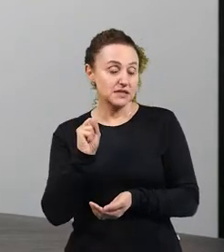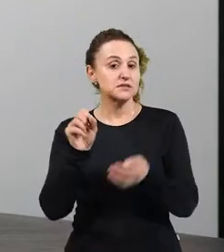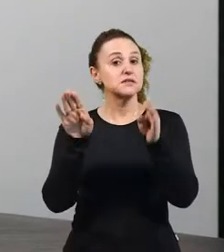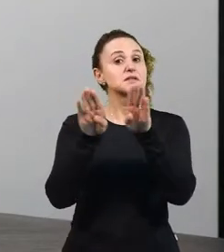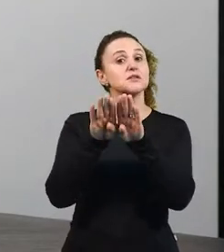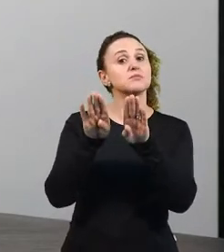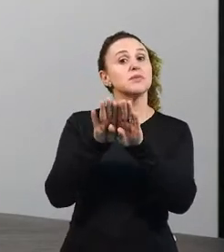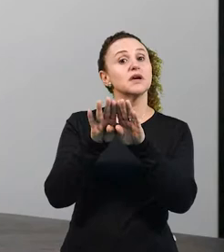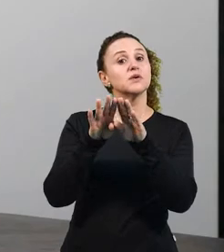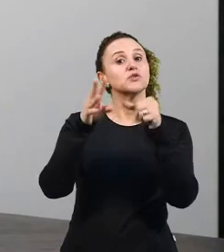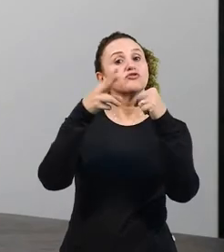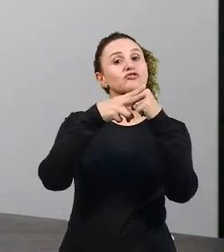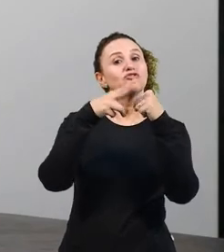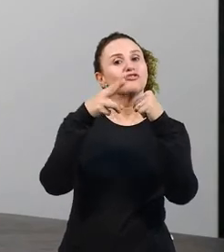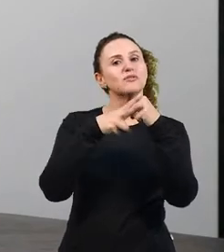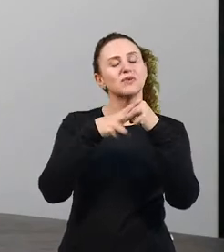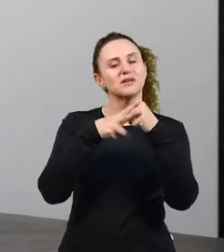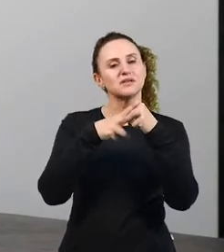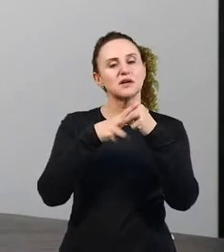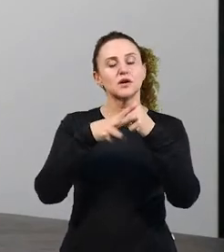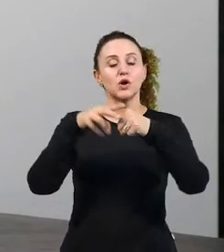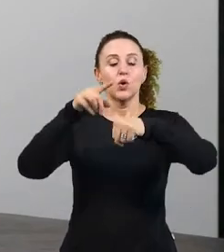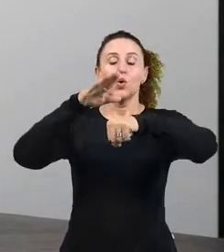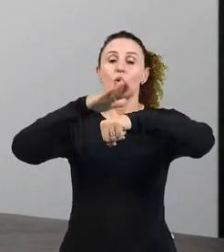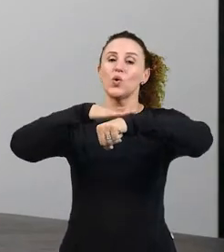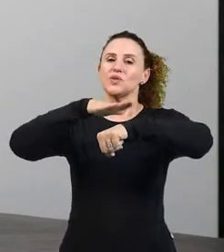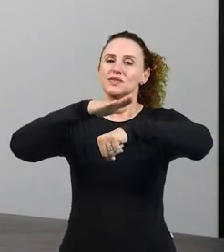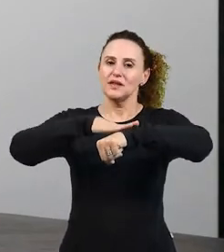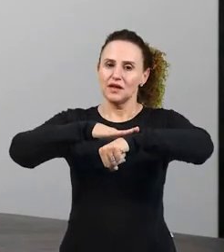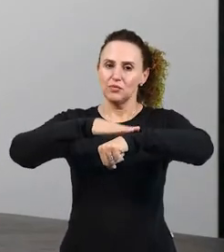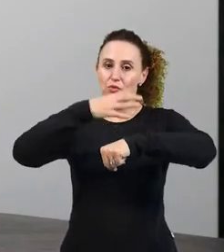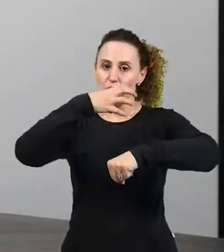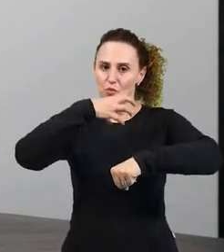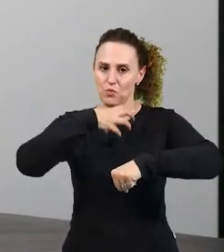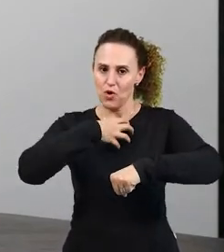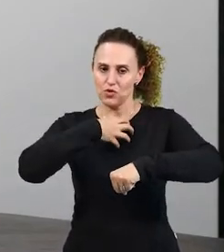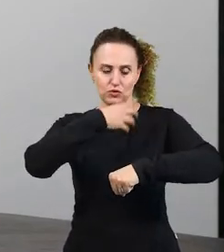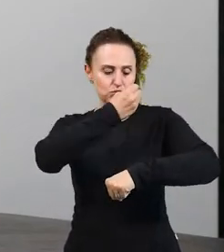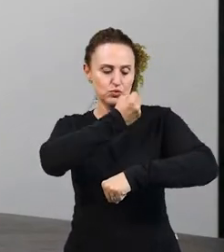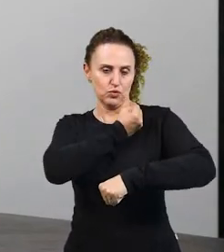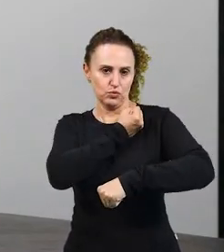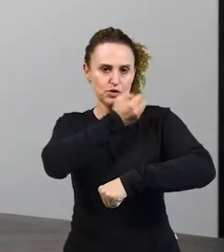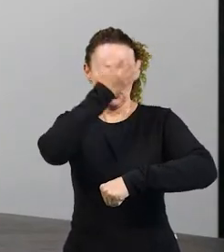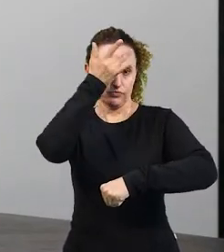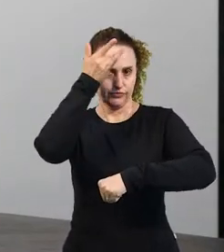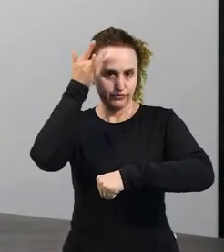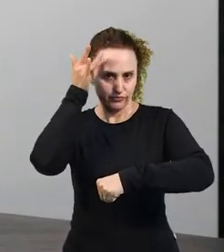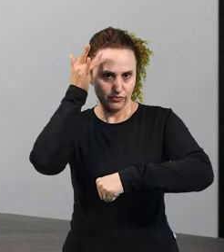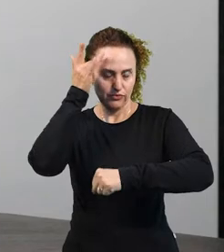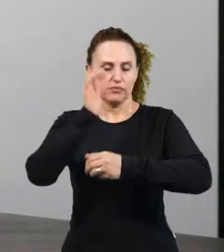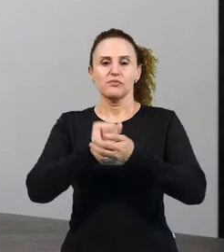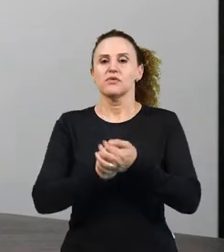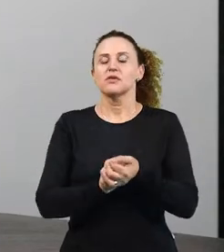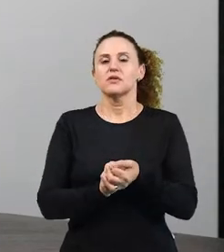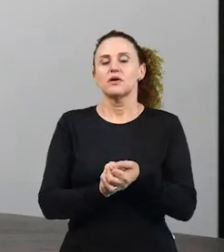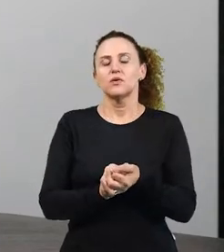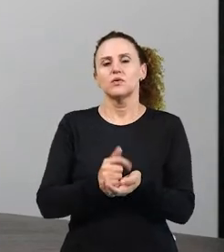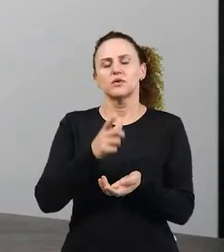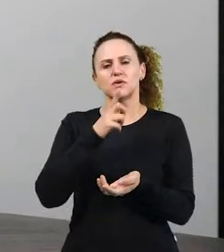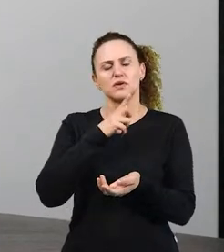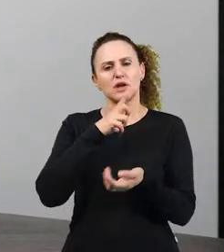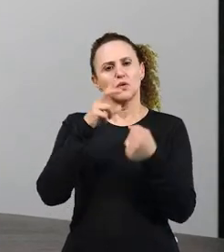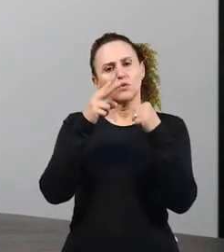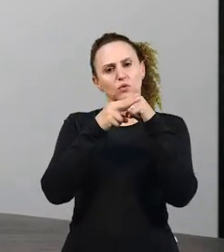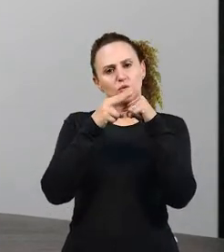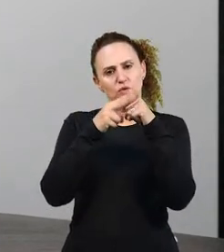em tempo, modo, número e pessoa. Então, você tem um verbo que está no tempo,